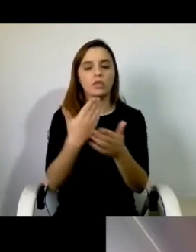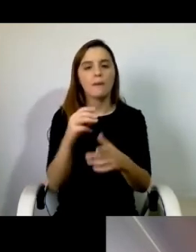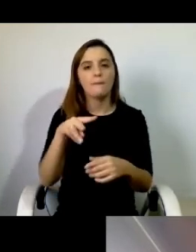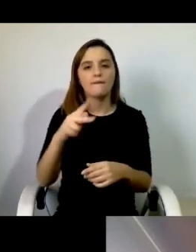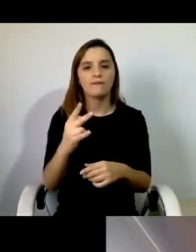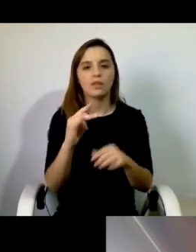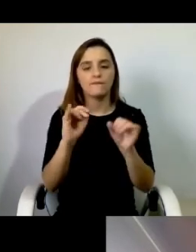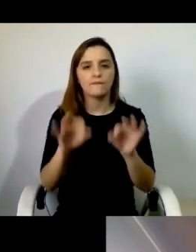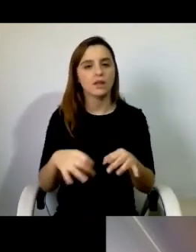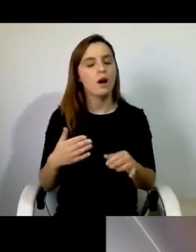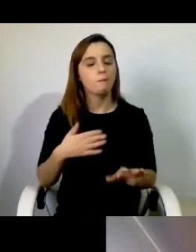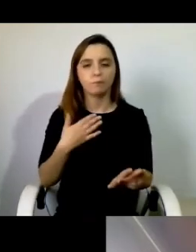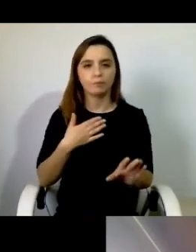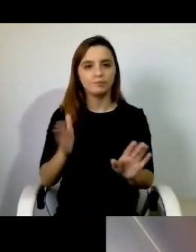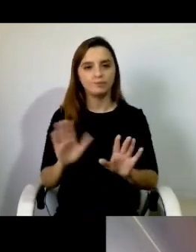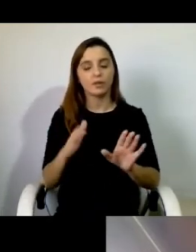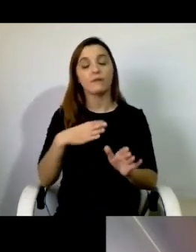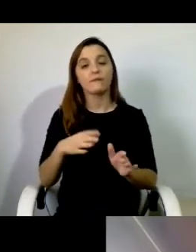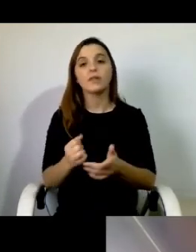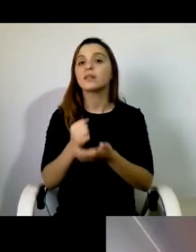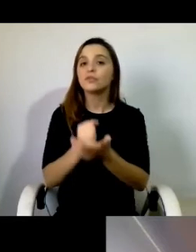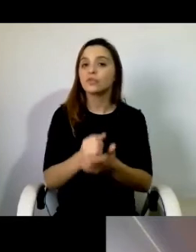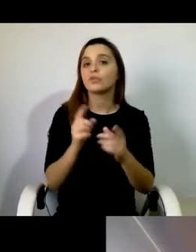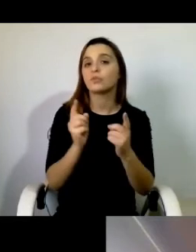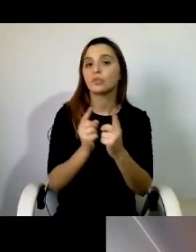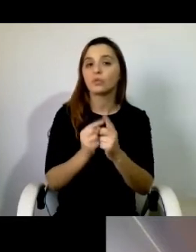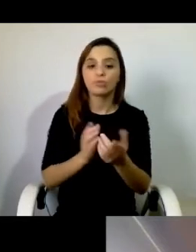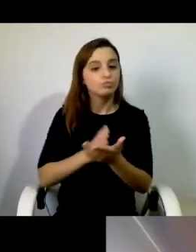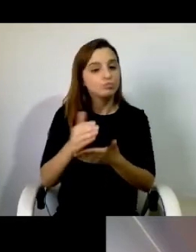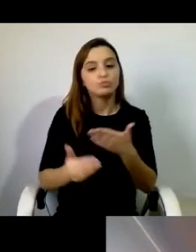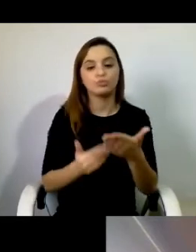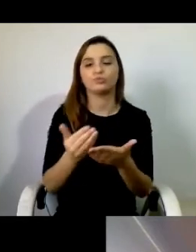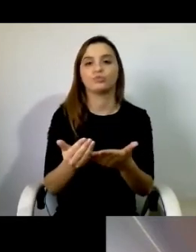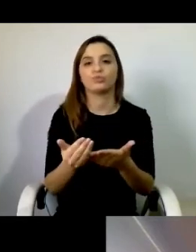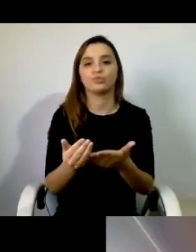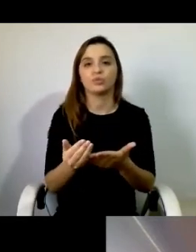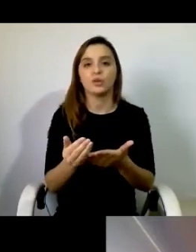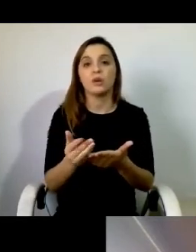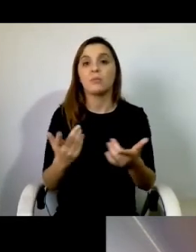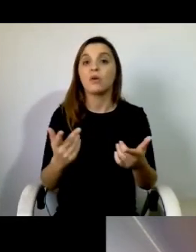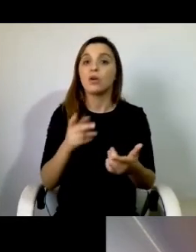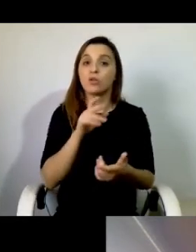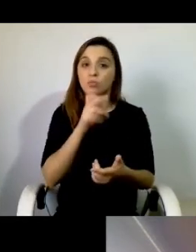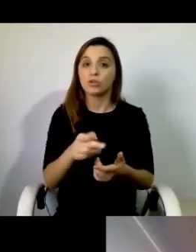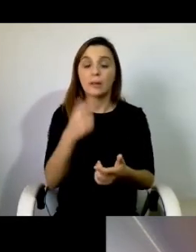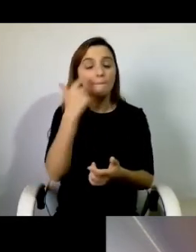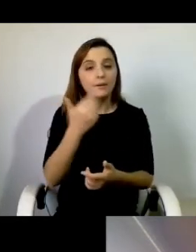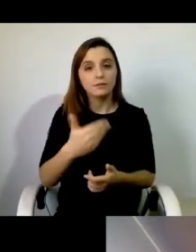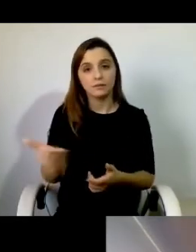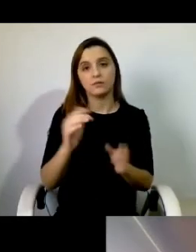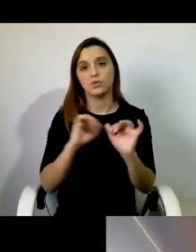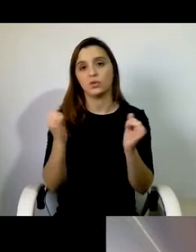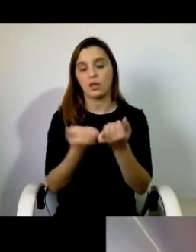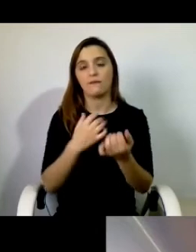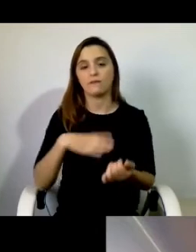pessoal tenha uma continuidade, e que tenha uma continuidade como resposta efetiva na nossa sociedade. Porque não